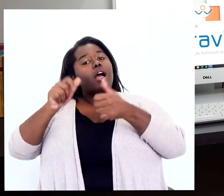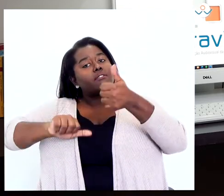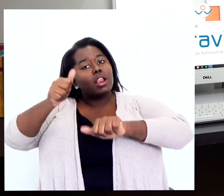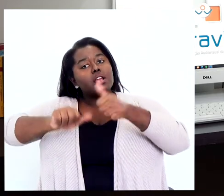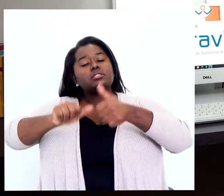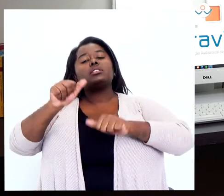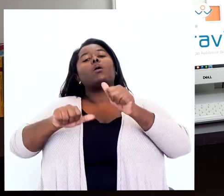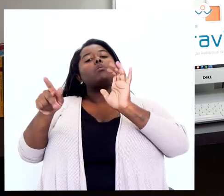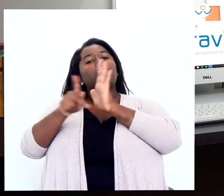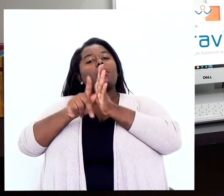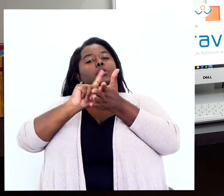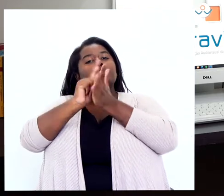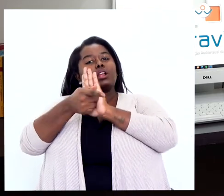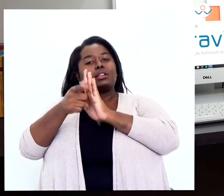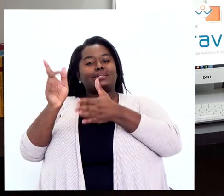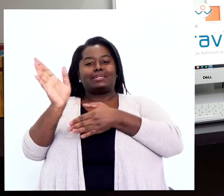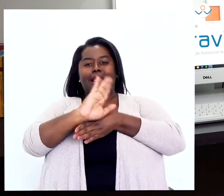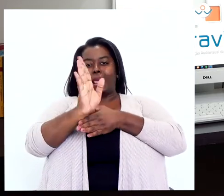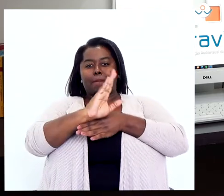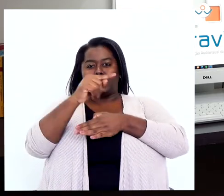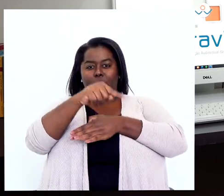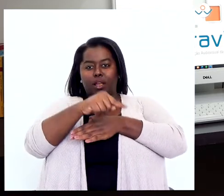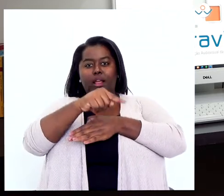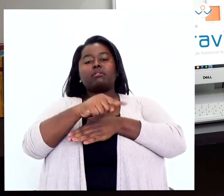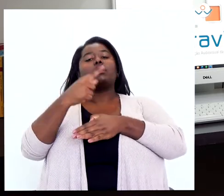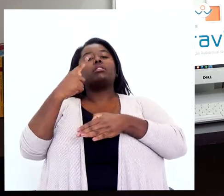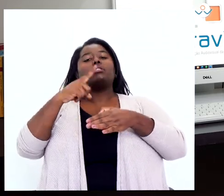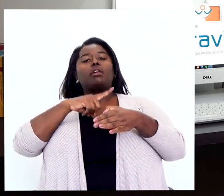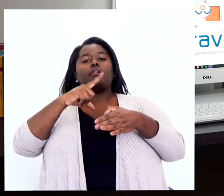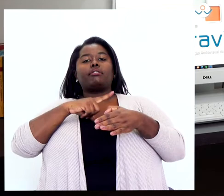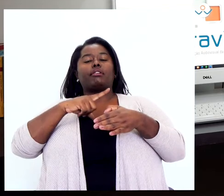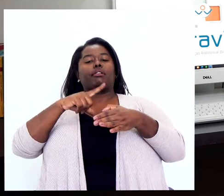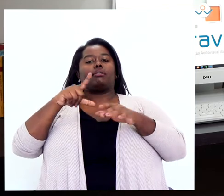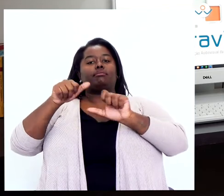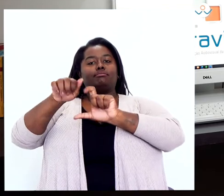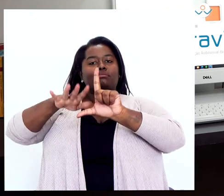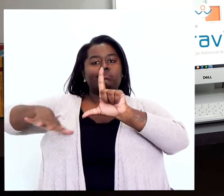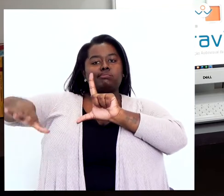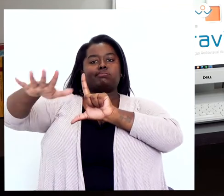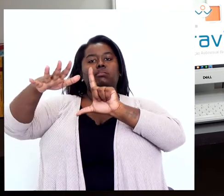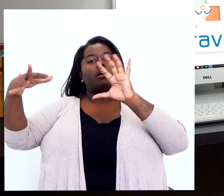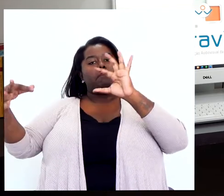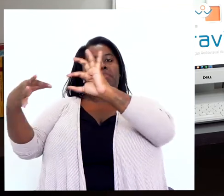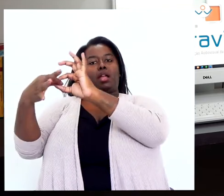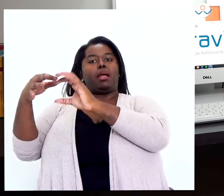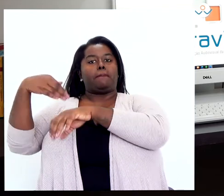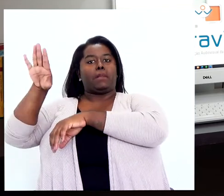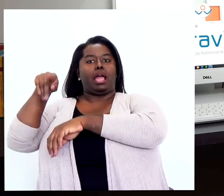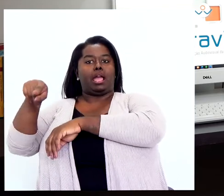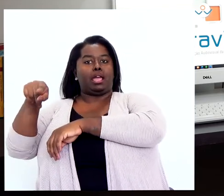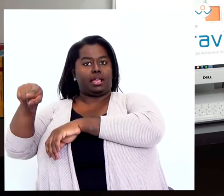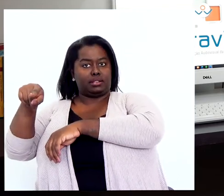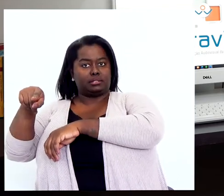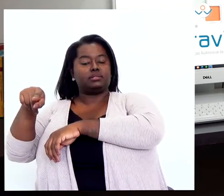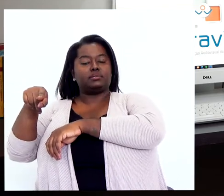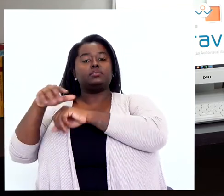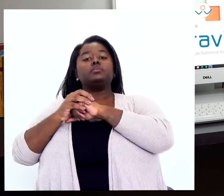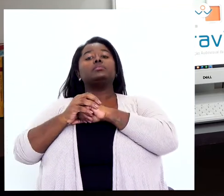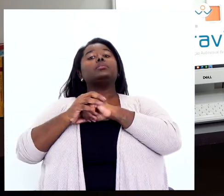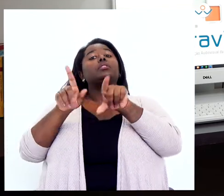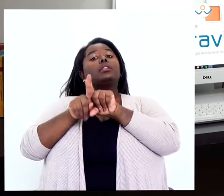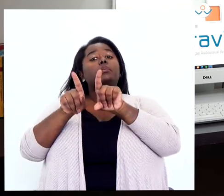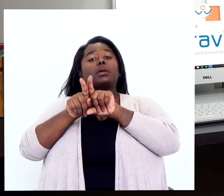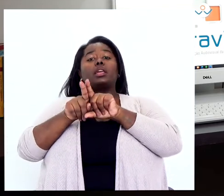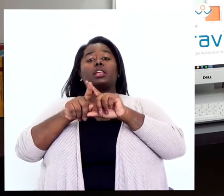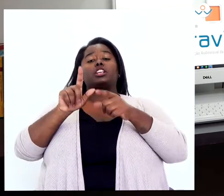o gênero cinematográfico foram as avaliações do mercado audiovisual. A mesma coisa